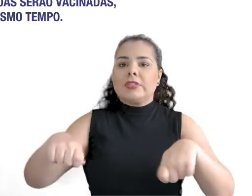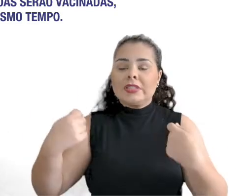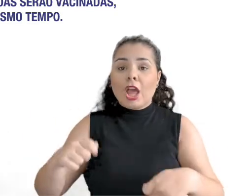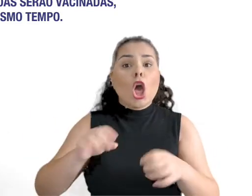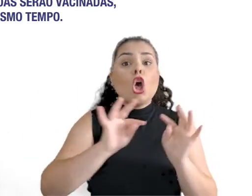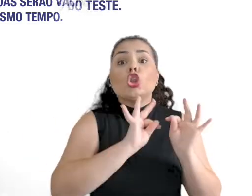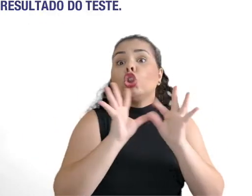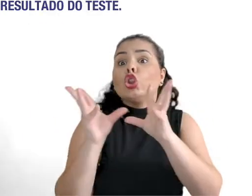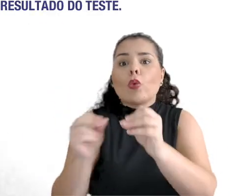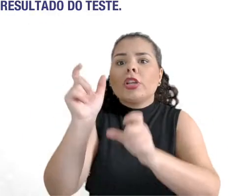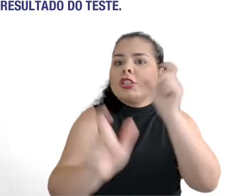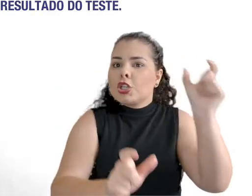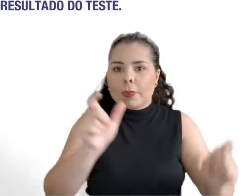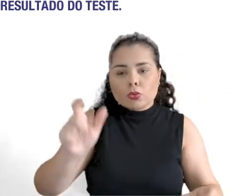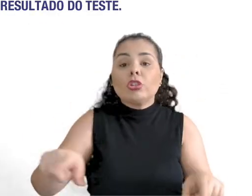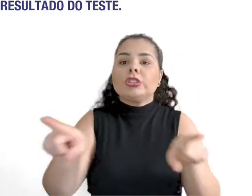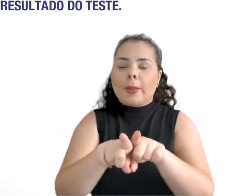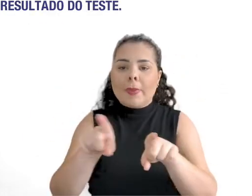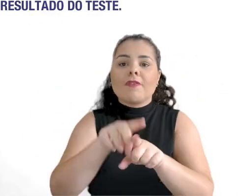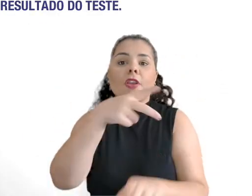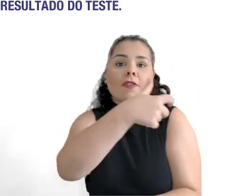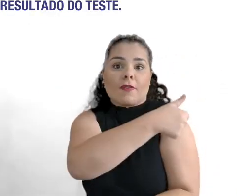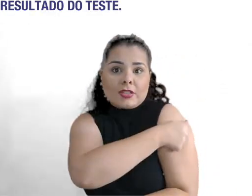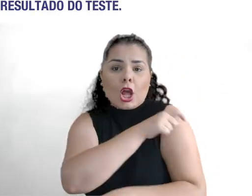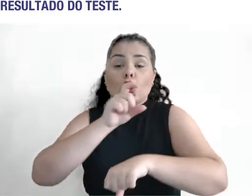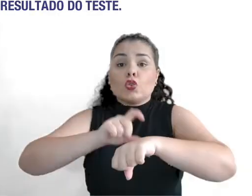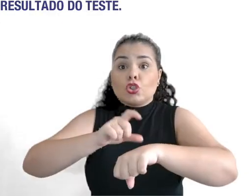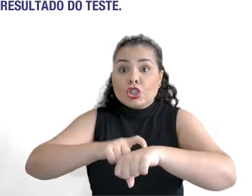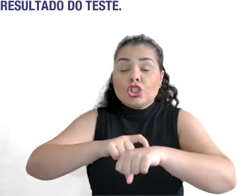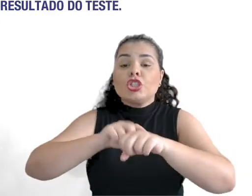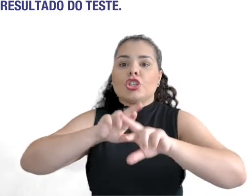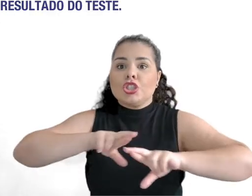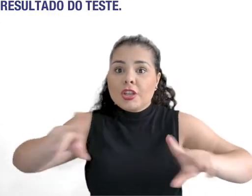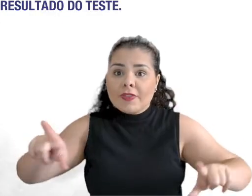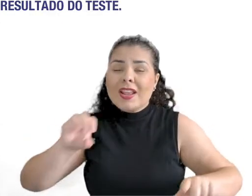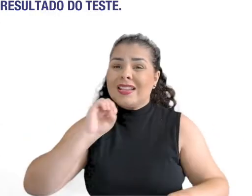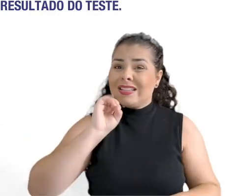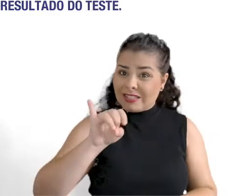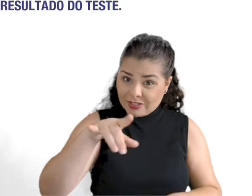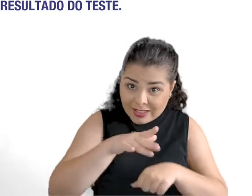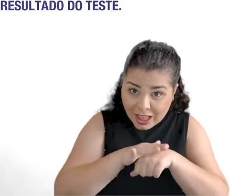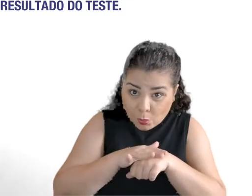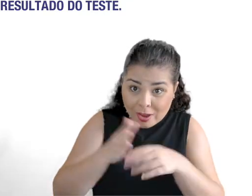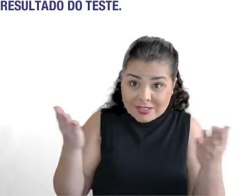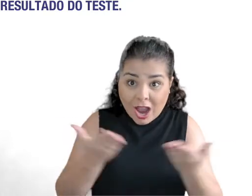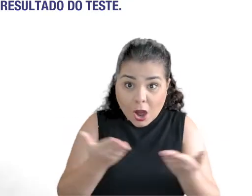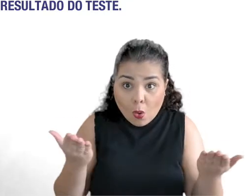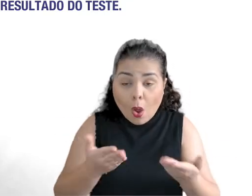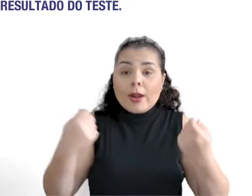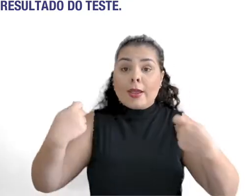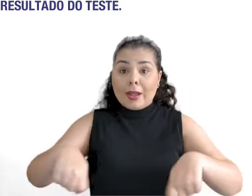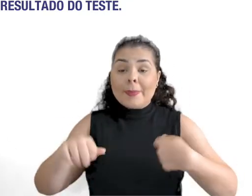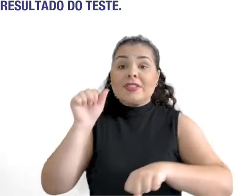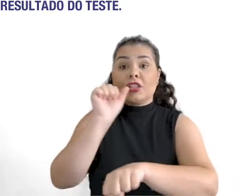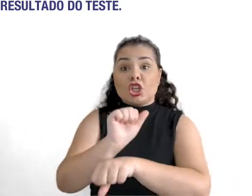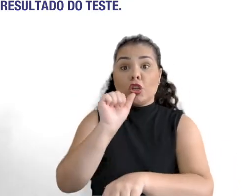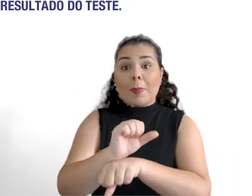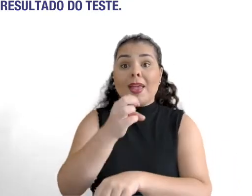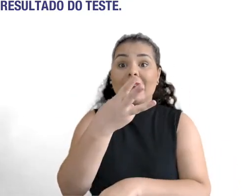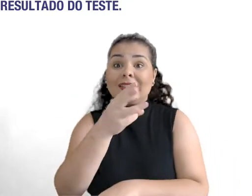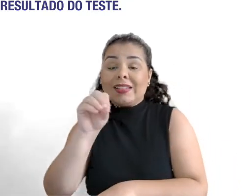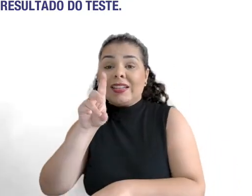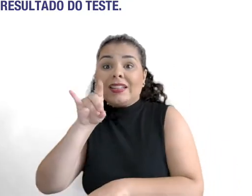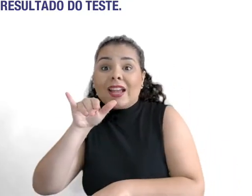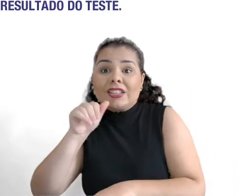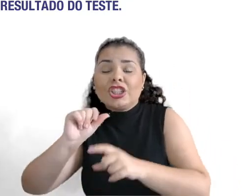vacinadas, mas não ao mesmo tempo. Quem estiver com sintomas da COVID-19 ou tiver testado positivo para a doença só pode tomar vacina 30 dias depois do